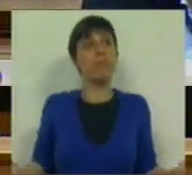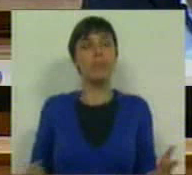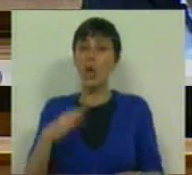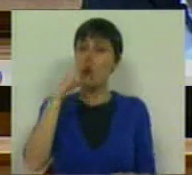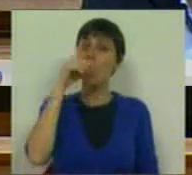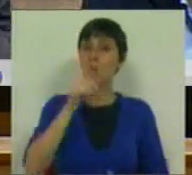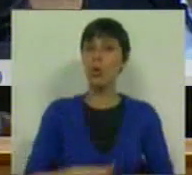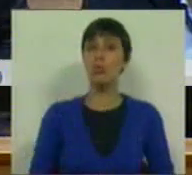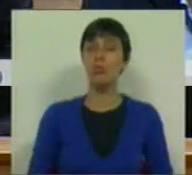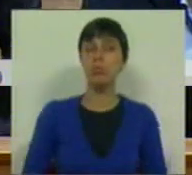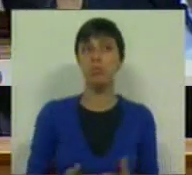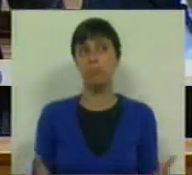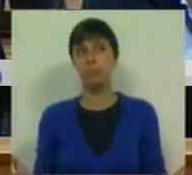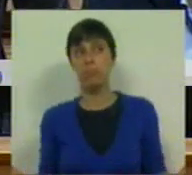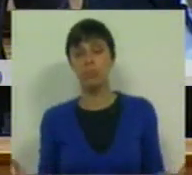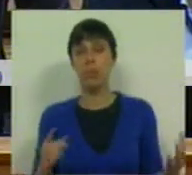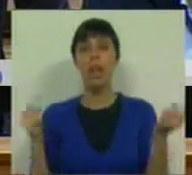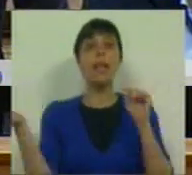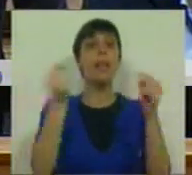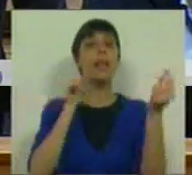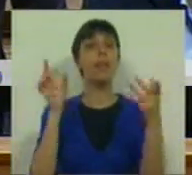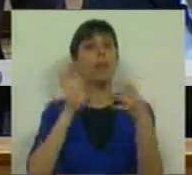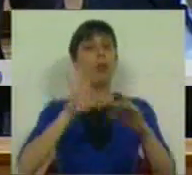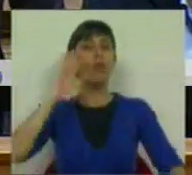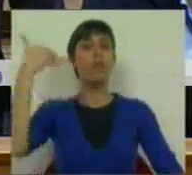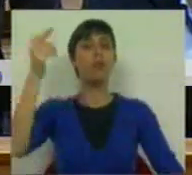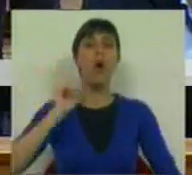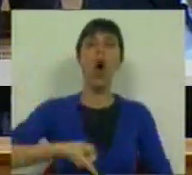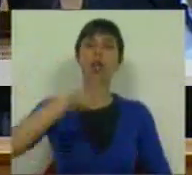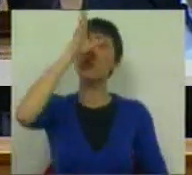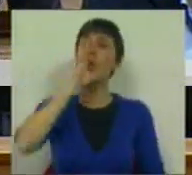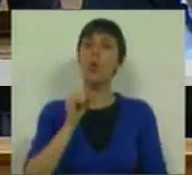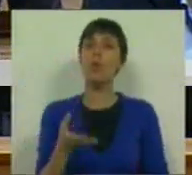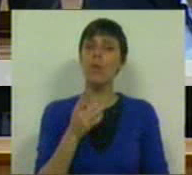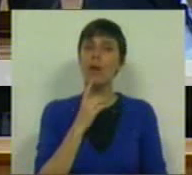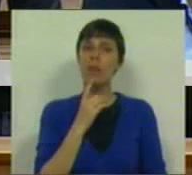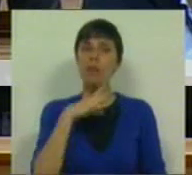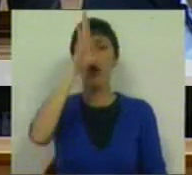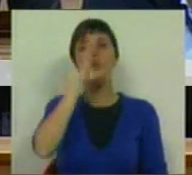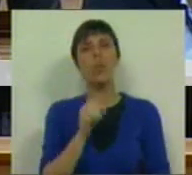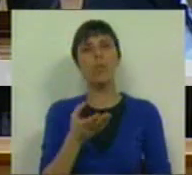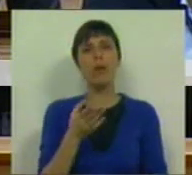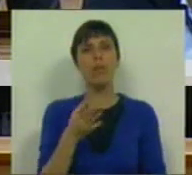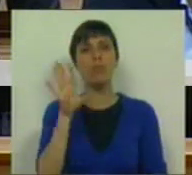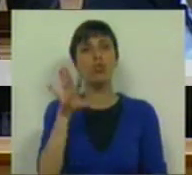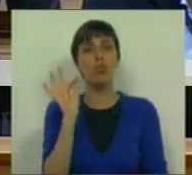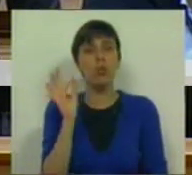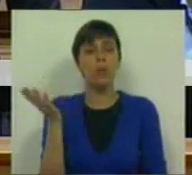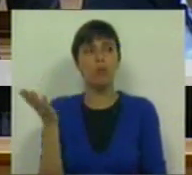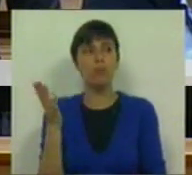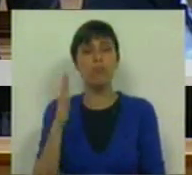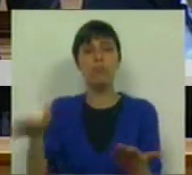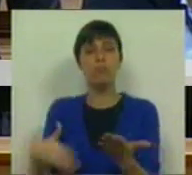ser curioso que num debate sobre o futuro deste Governo, o Governo tenha escolhido